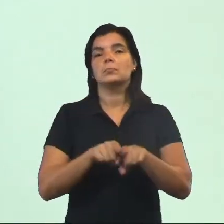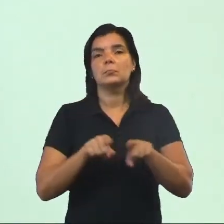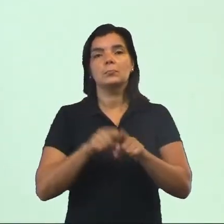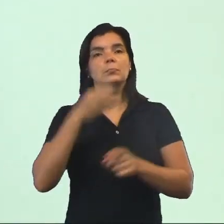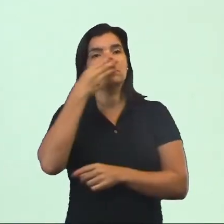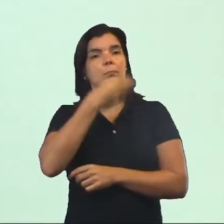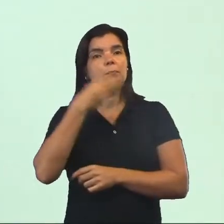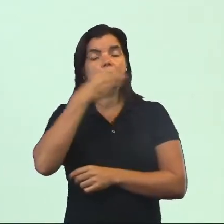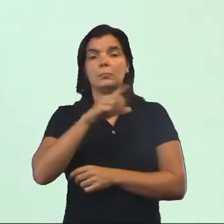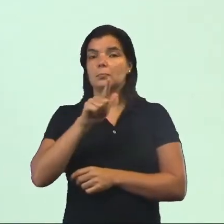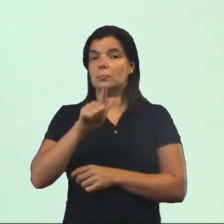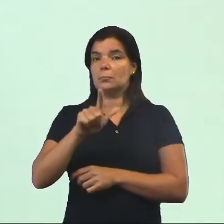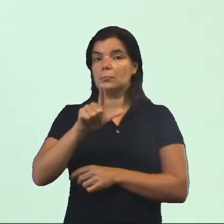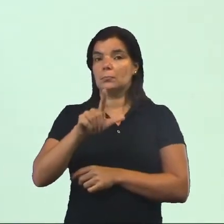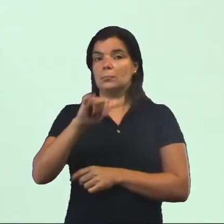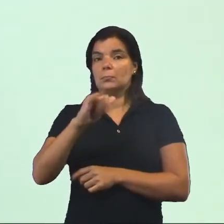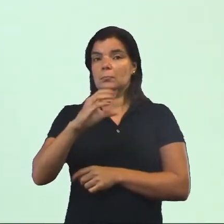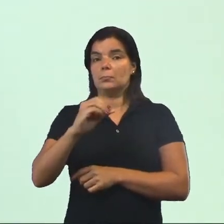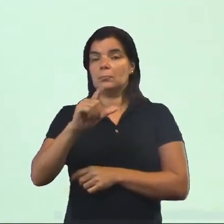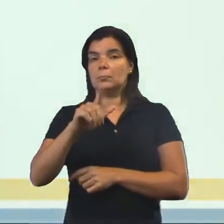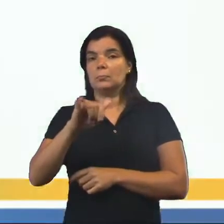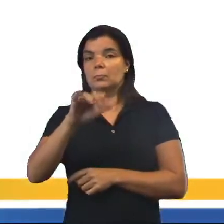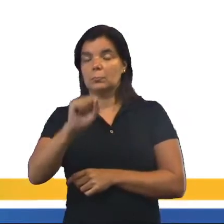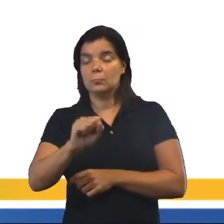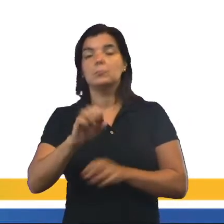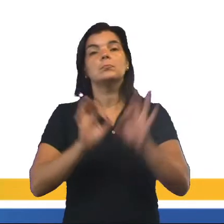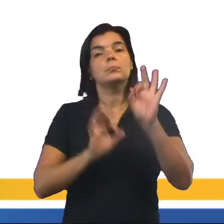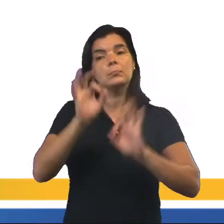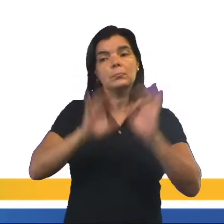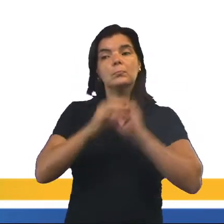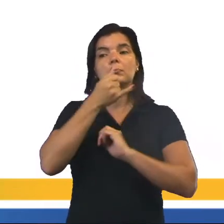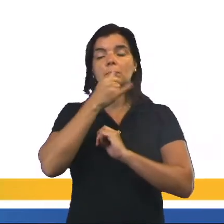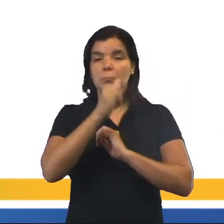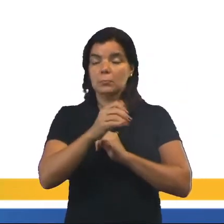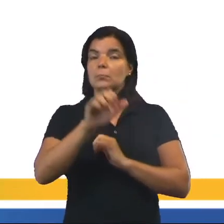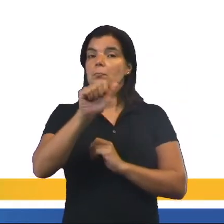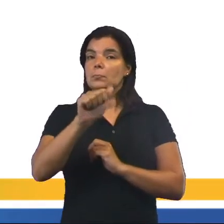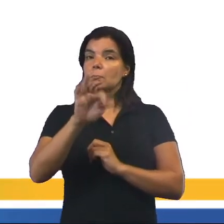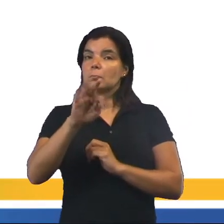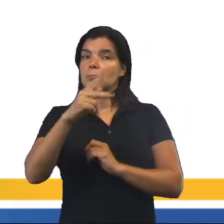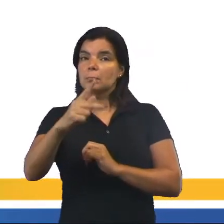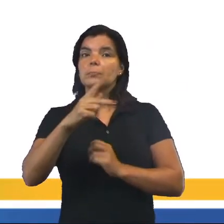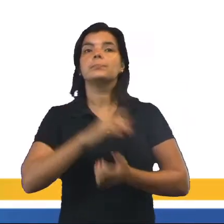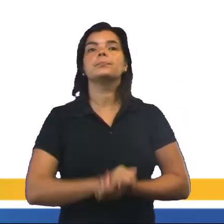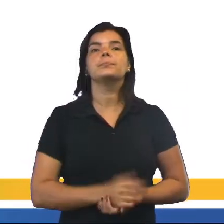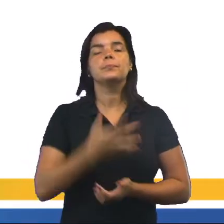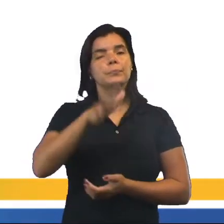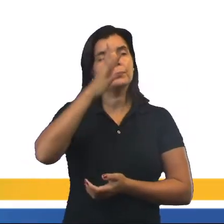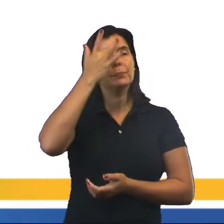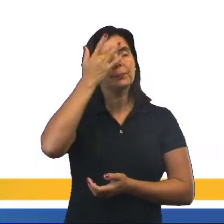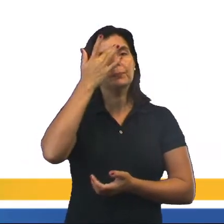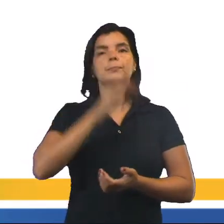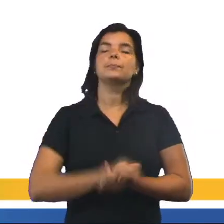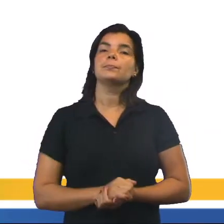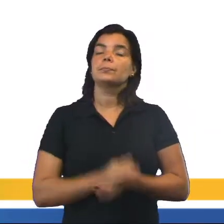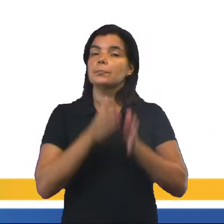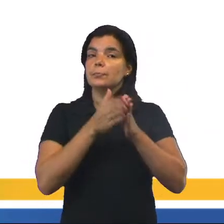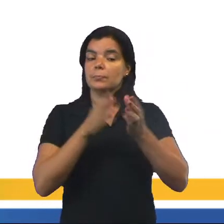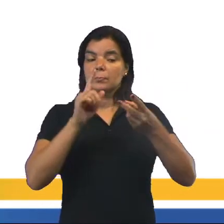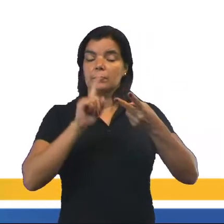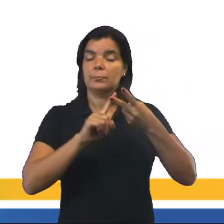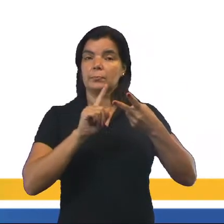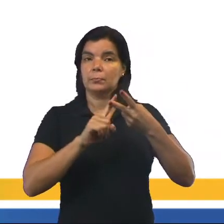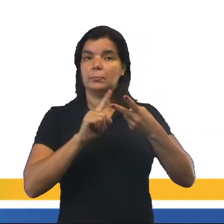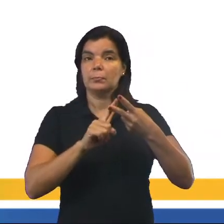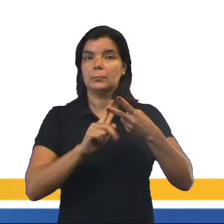glicólise. Para a produção de energia. Na forma de ATP. Então, memorizem aí. Nessa etapa do